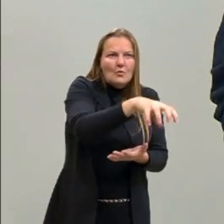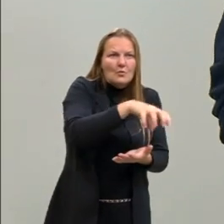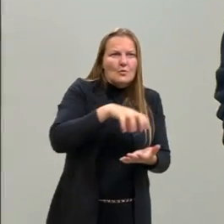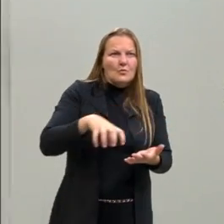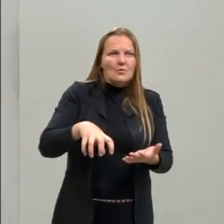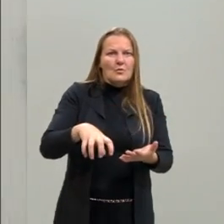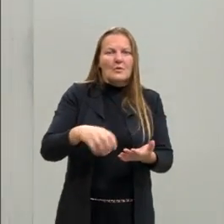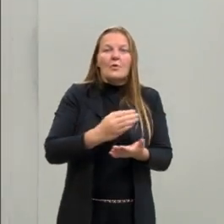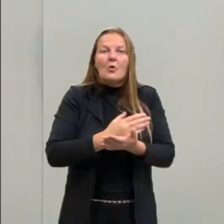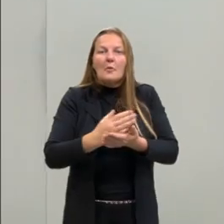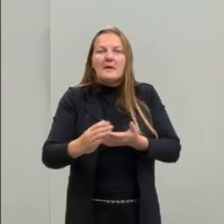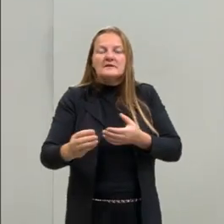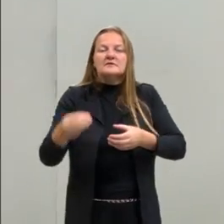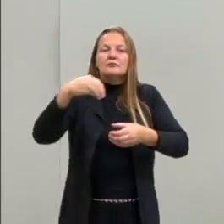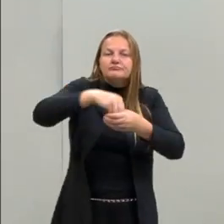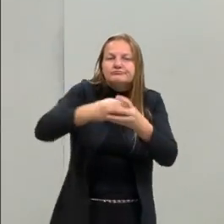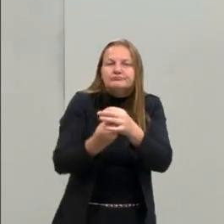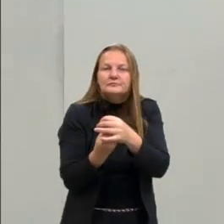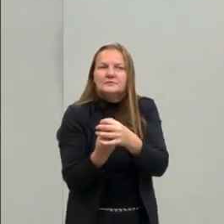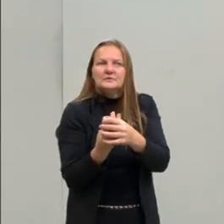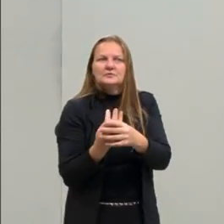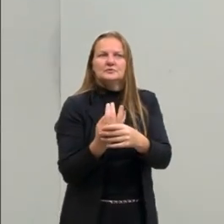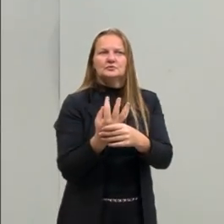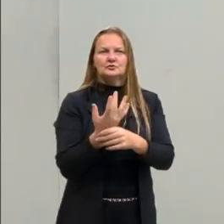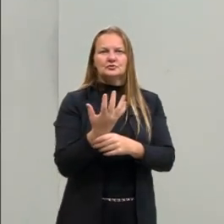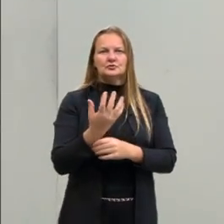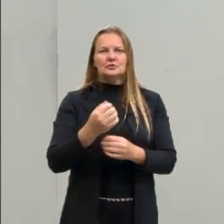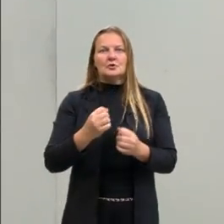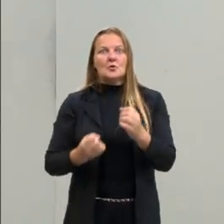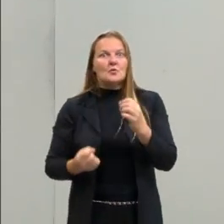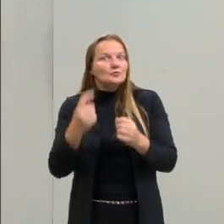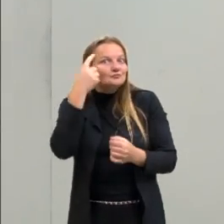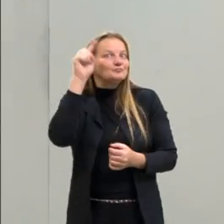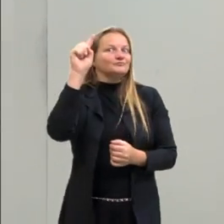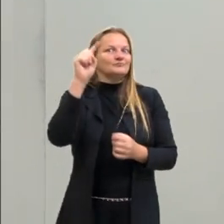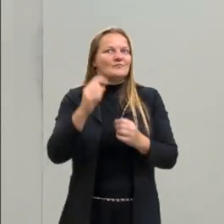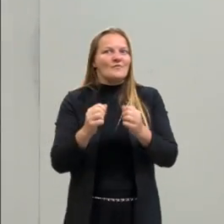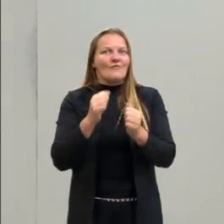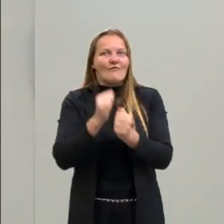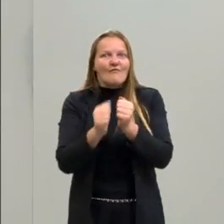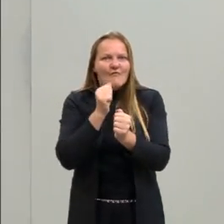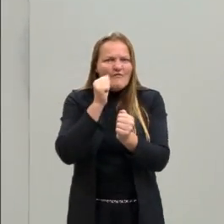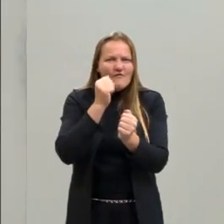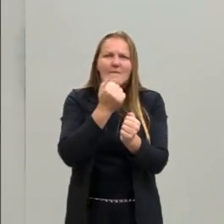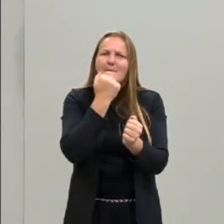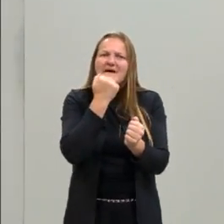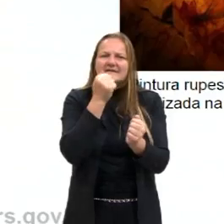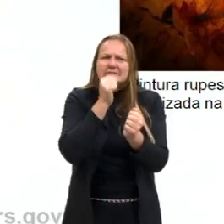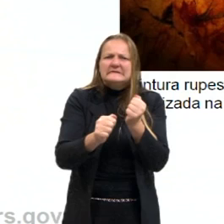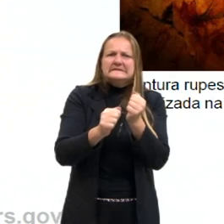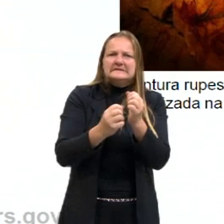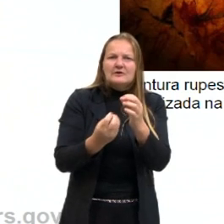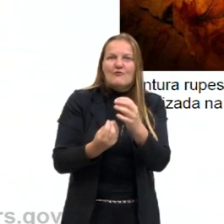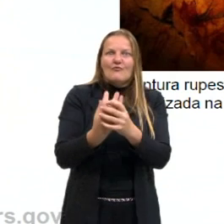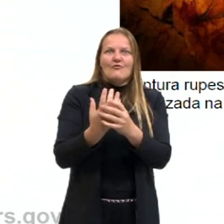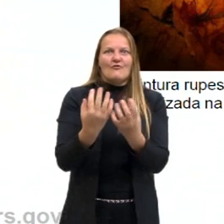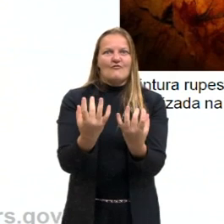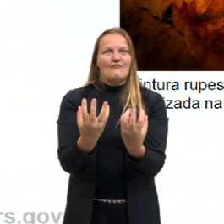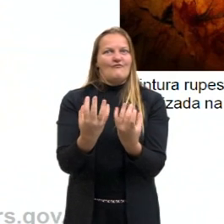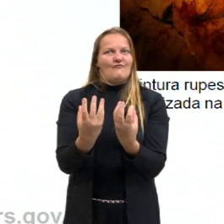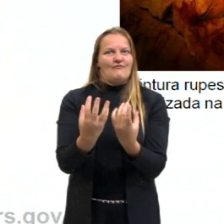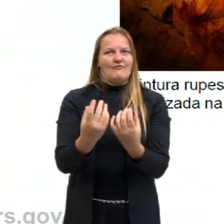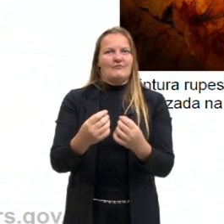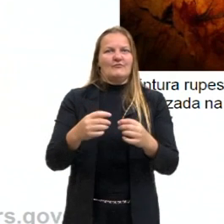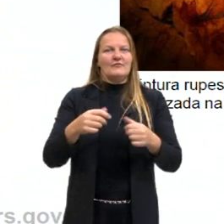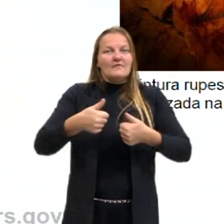território, nesse espaço. É onde o homem descobre o fogo, é onde o homem começa a criar um território